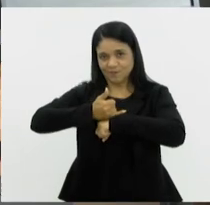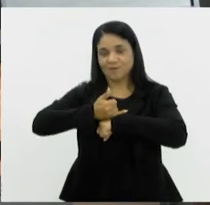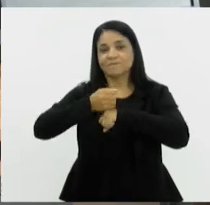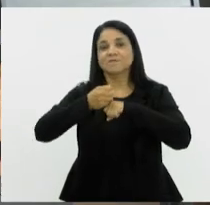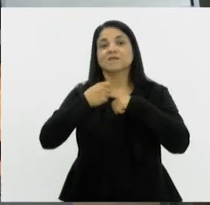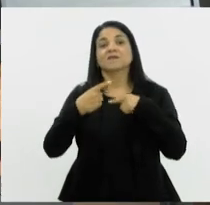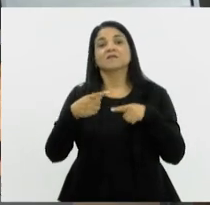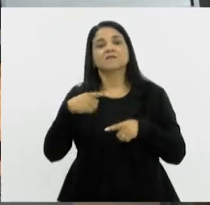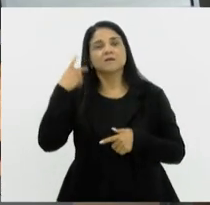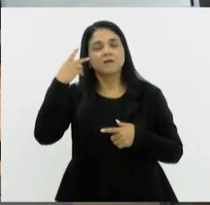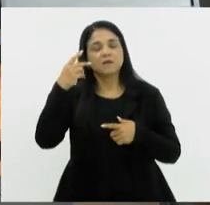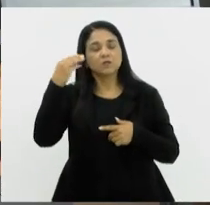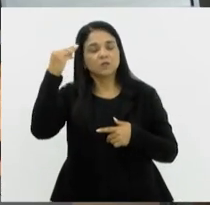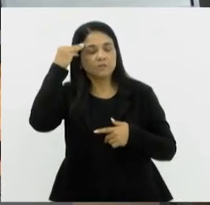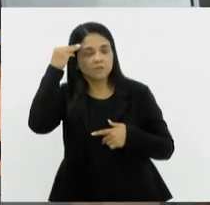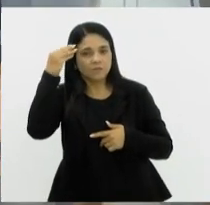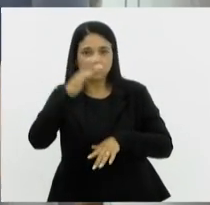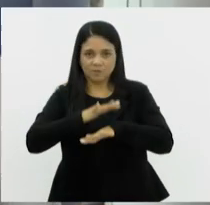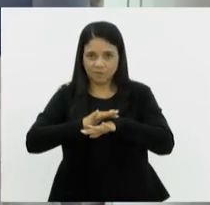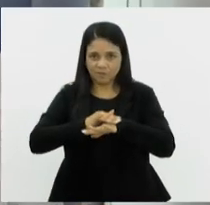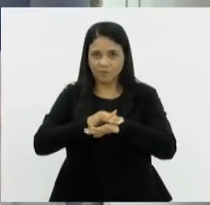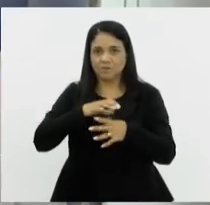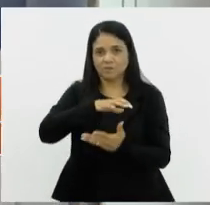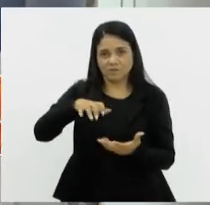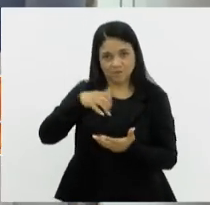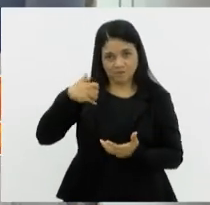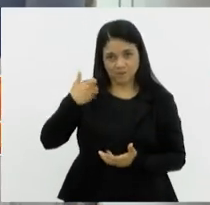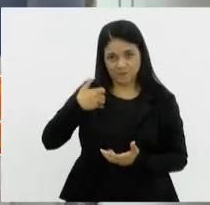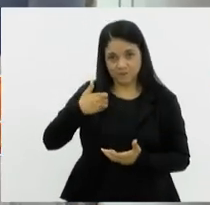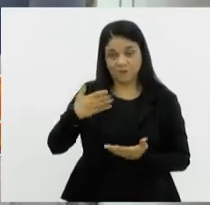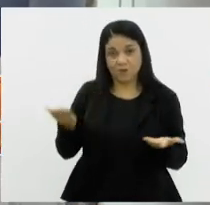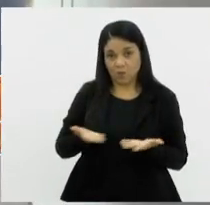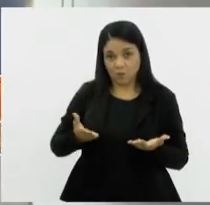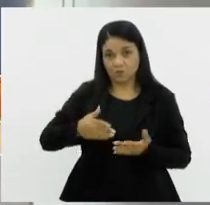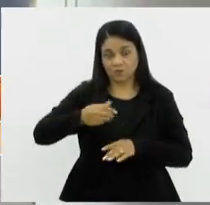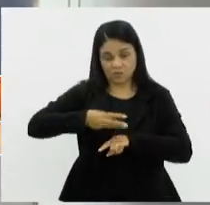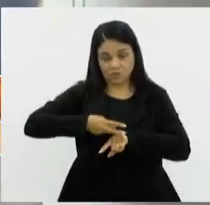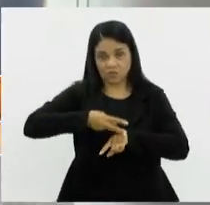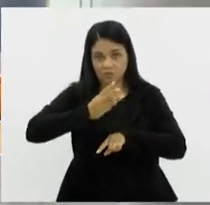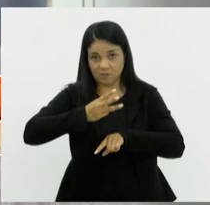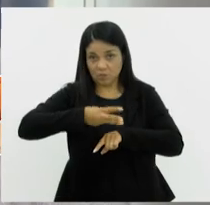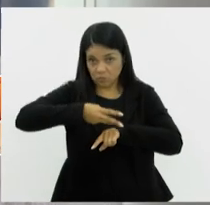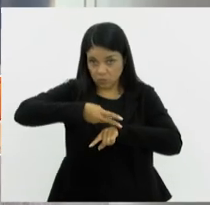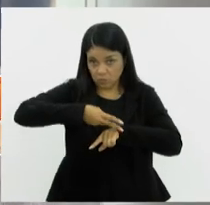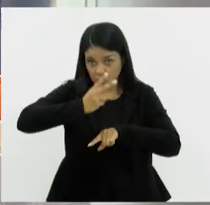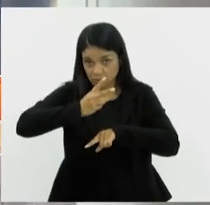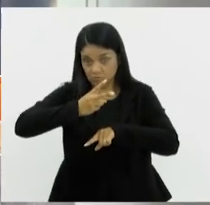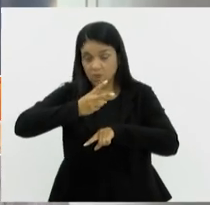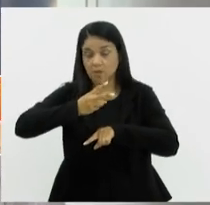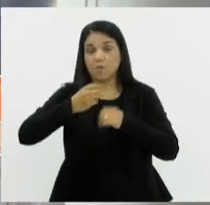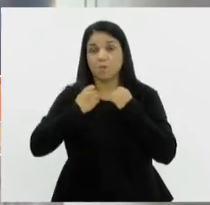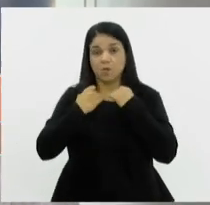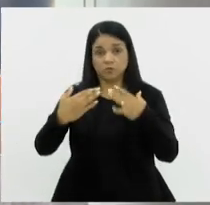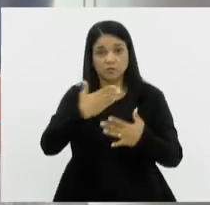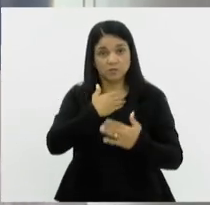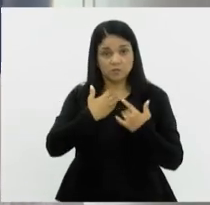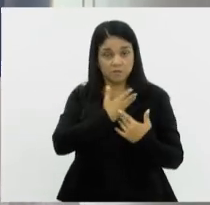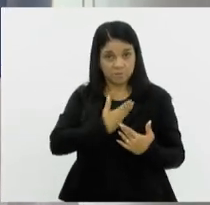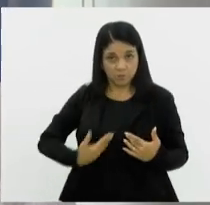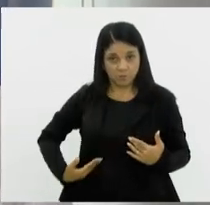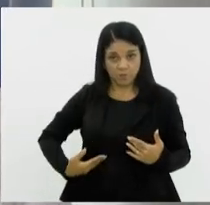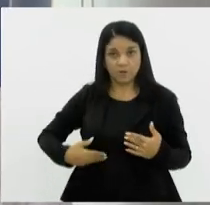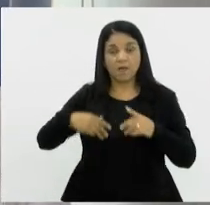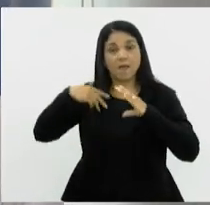da saúde mental na terceira idade. Hoje, às 14 horas, nós vamos fazer uma audiência pública na Câmara